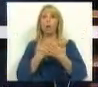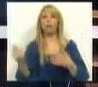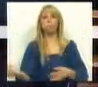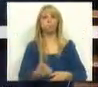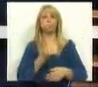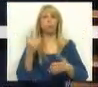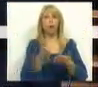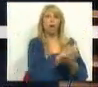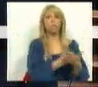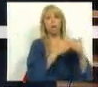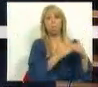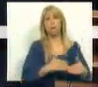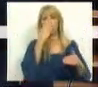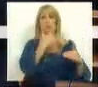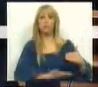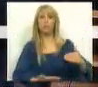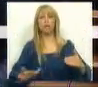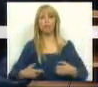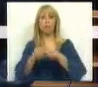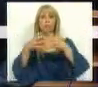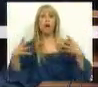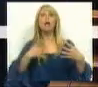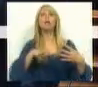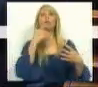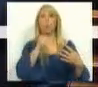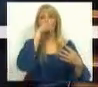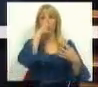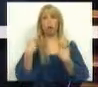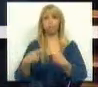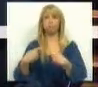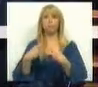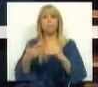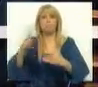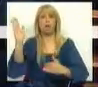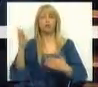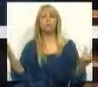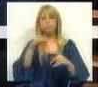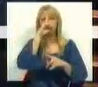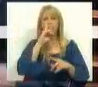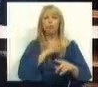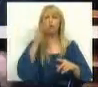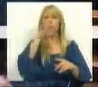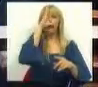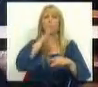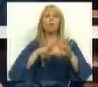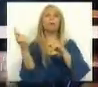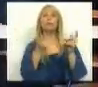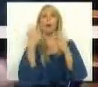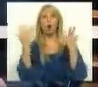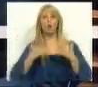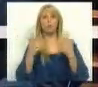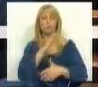E se há mais desemprego, isso significa que há mais despesa do Estado. Recordo ao Sr. Primeiro-Ministro, no debate sobre o orçamento, entre as várias